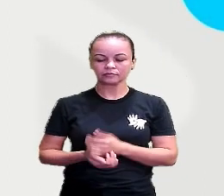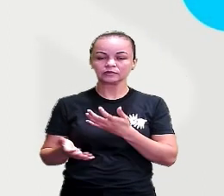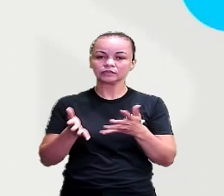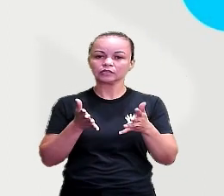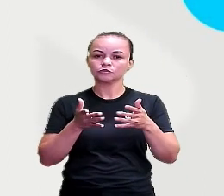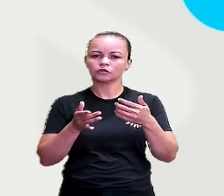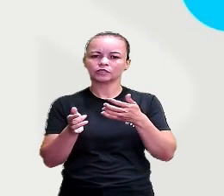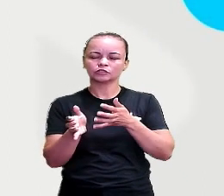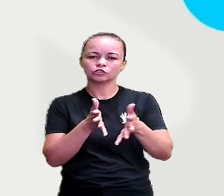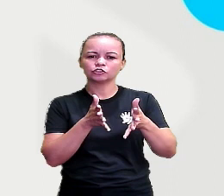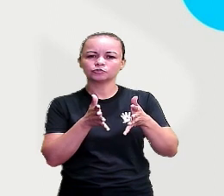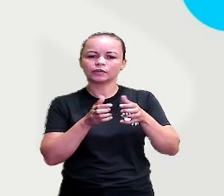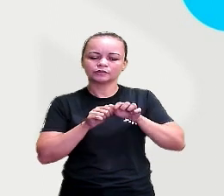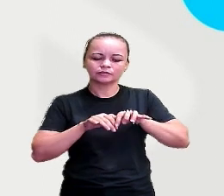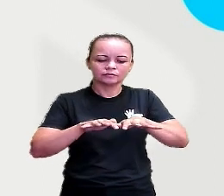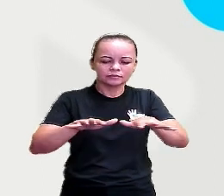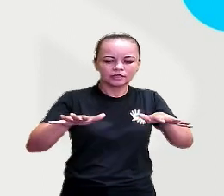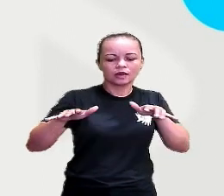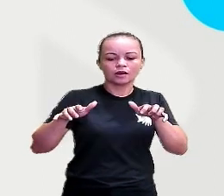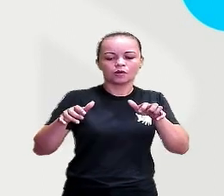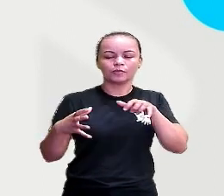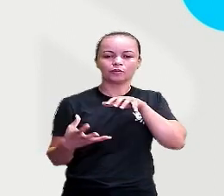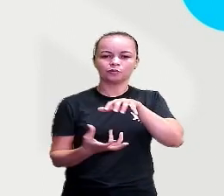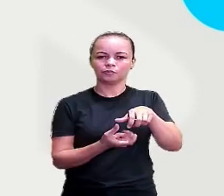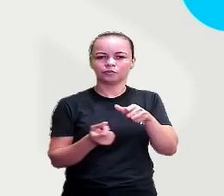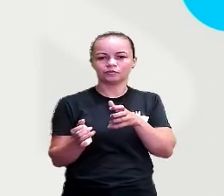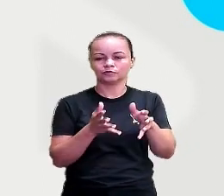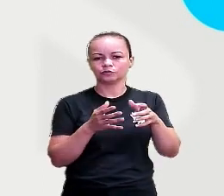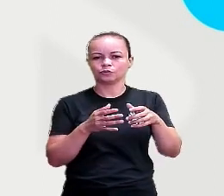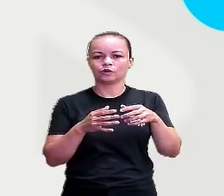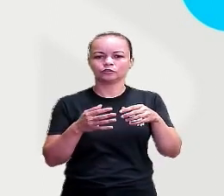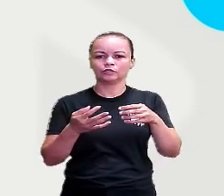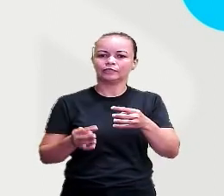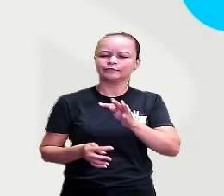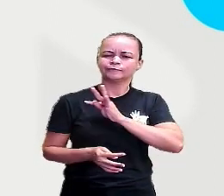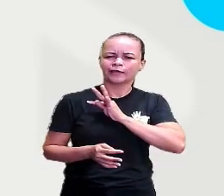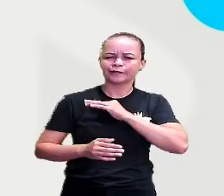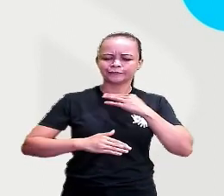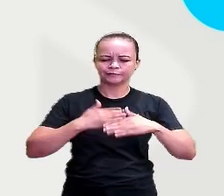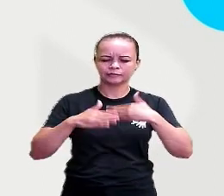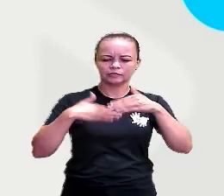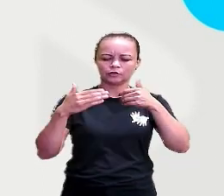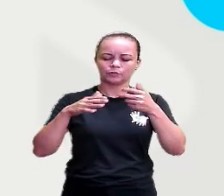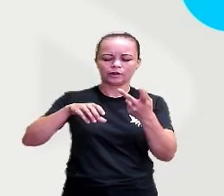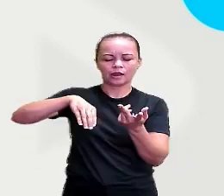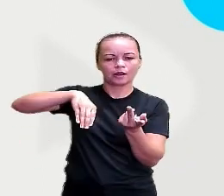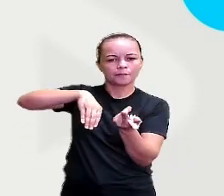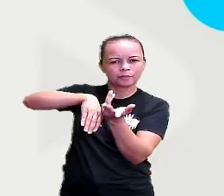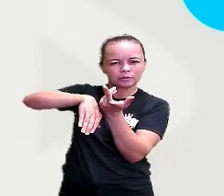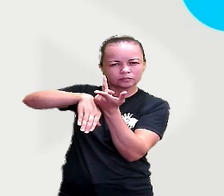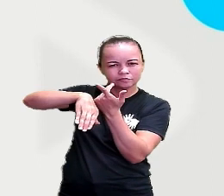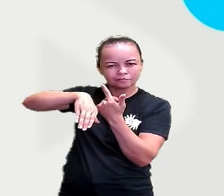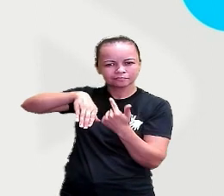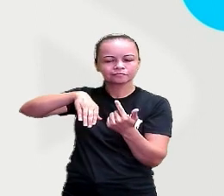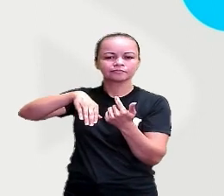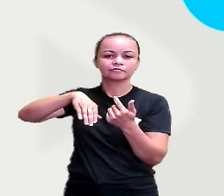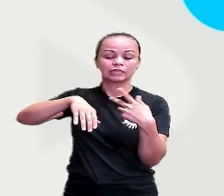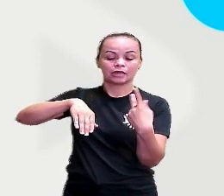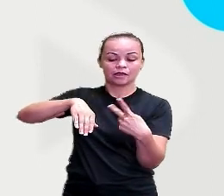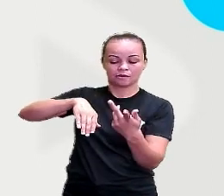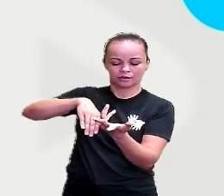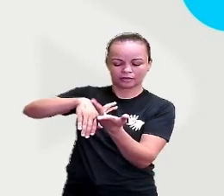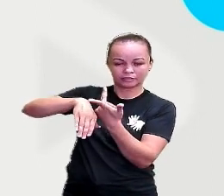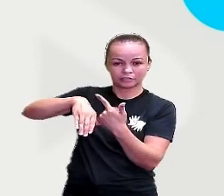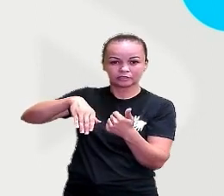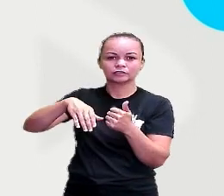pelo planeta, os grupos humanos desenvolveram técnicas para desenhar imagem nas paredes de cavernas e rochas. Esses desenhos são